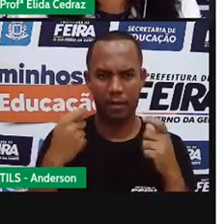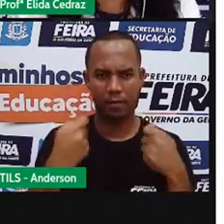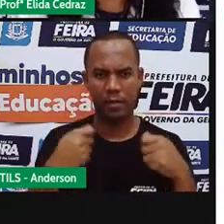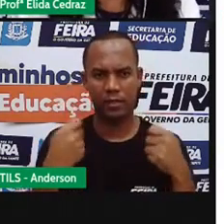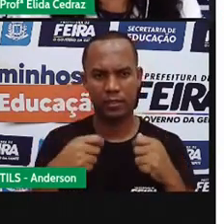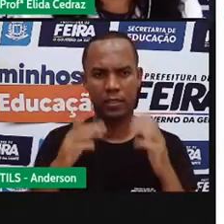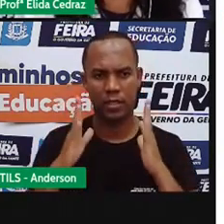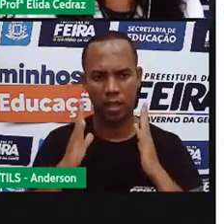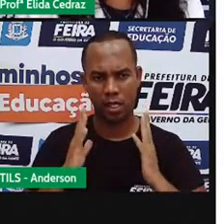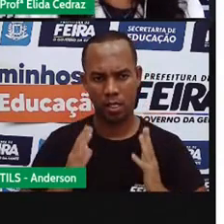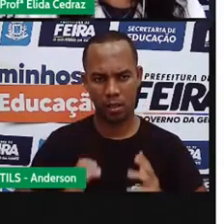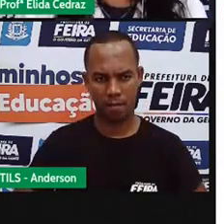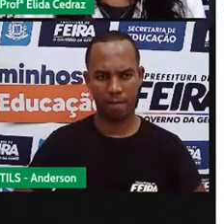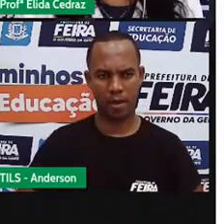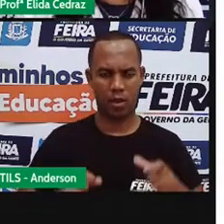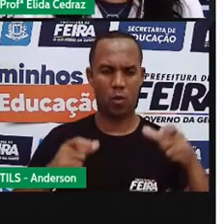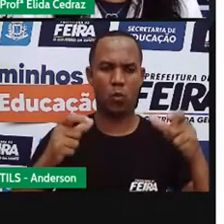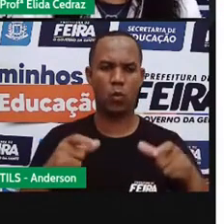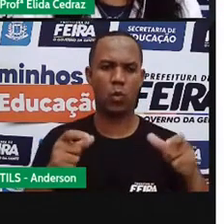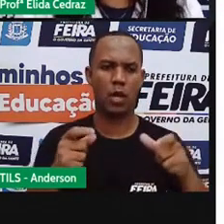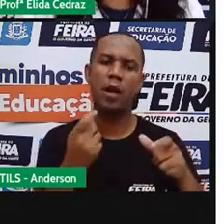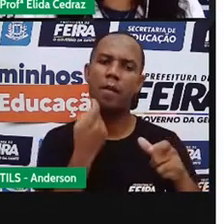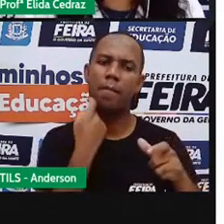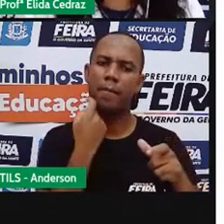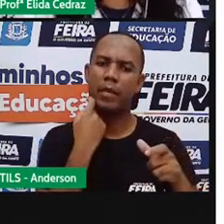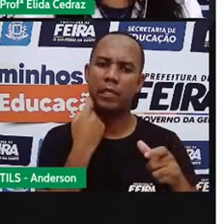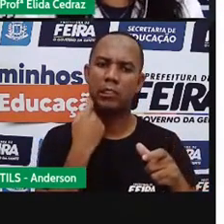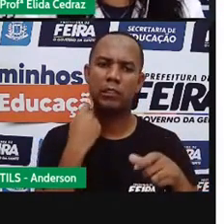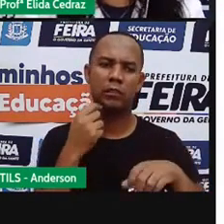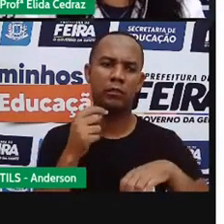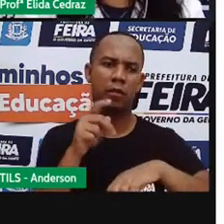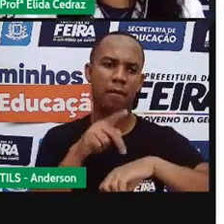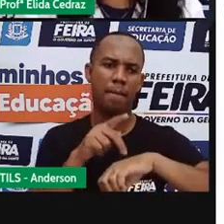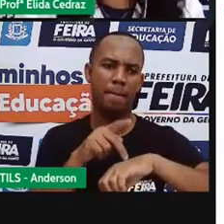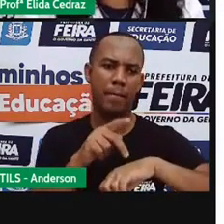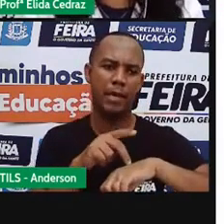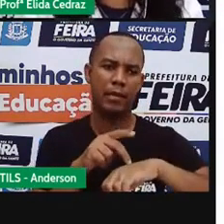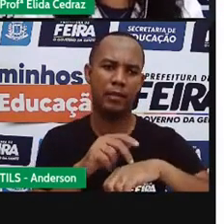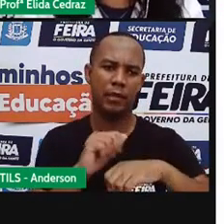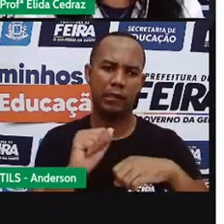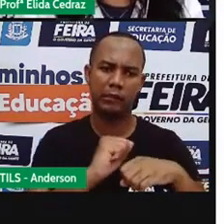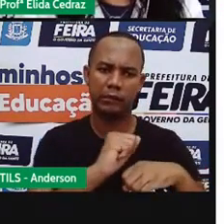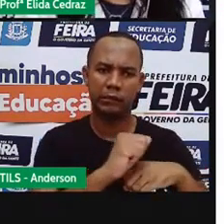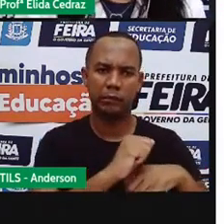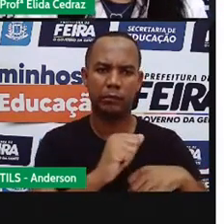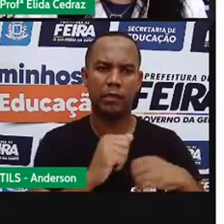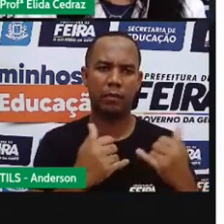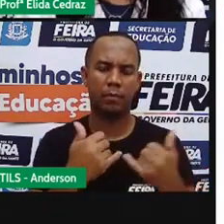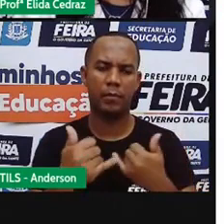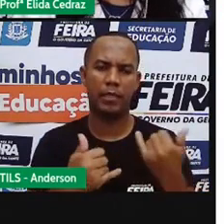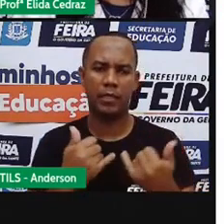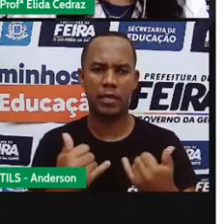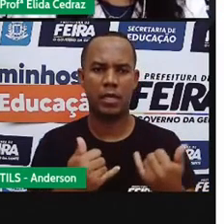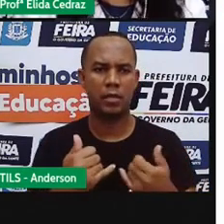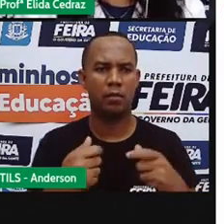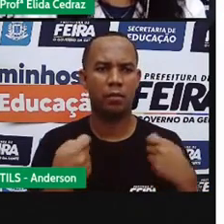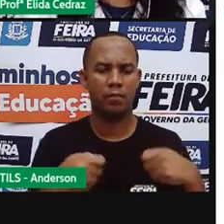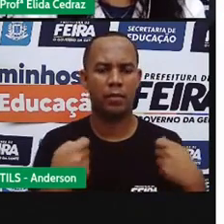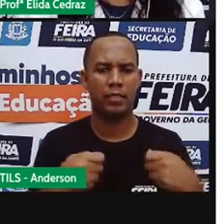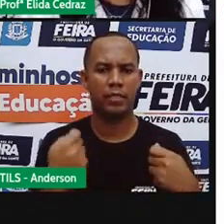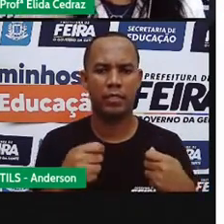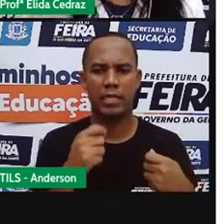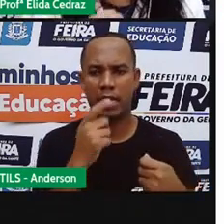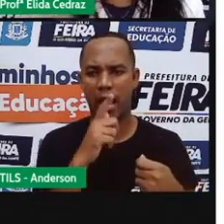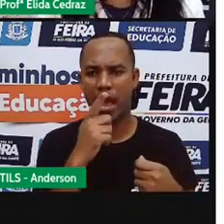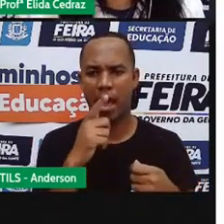limpar o aquário, limpar tudo. as pedras, os brinquedos que tem, precisa trocar